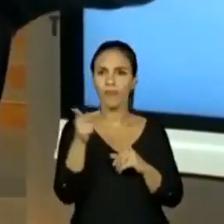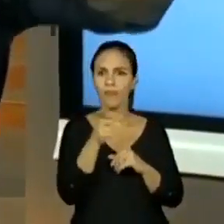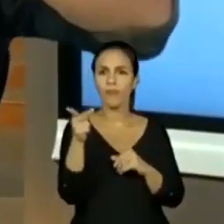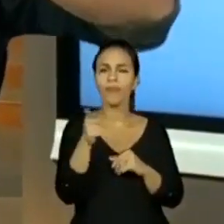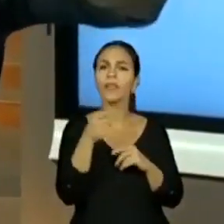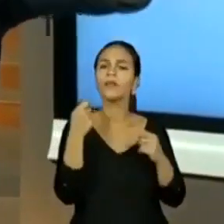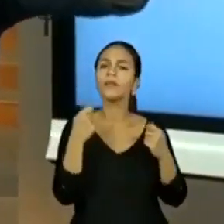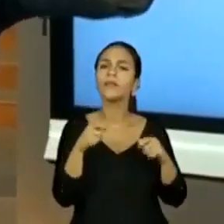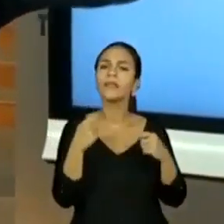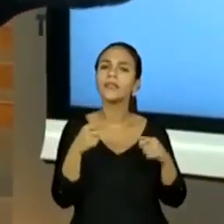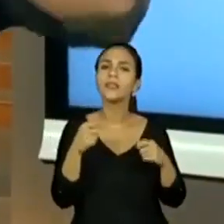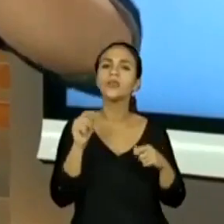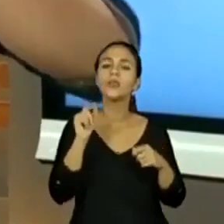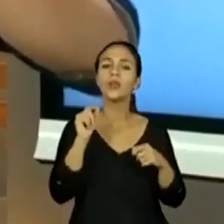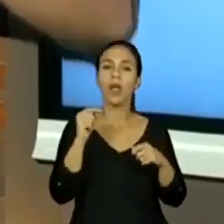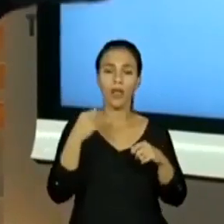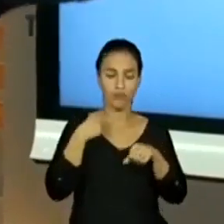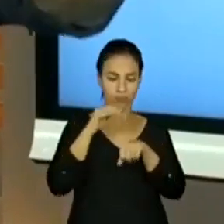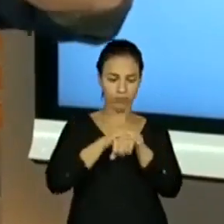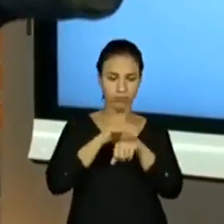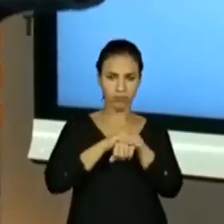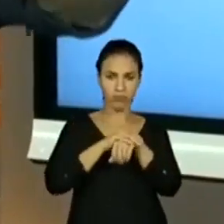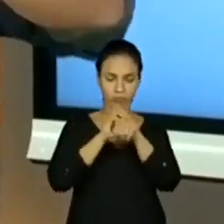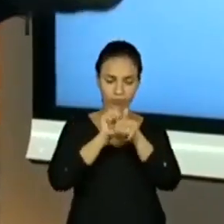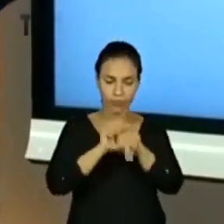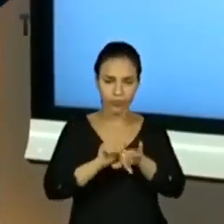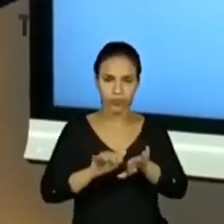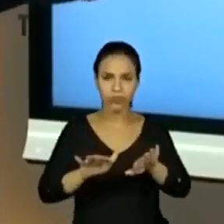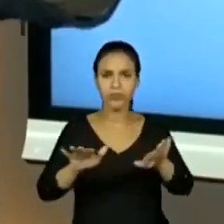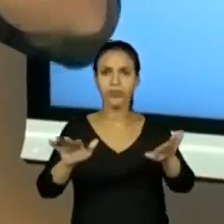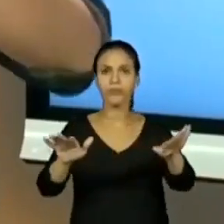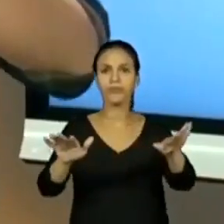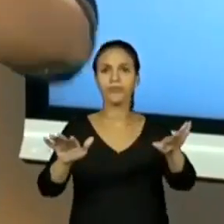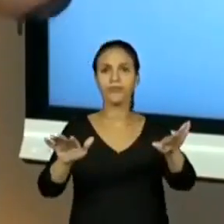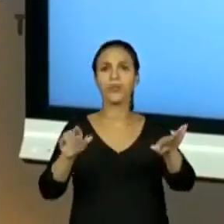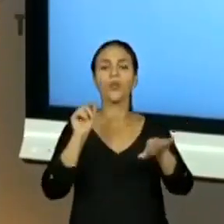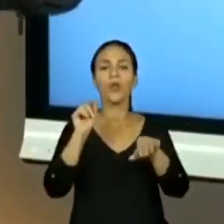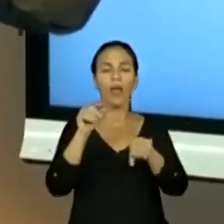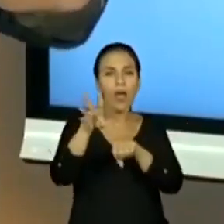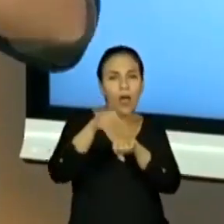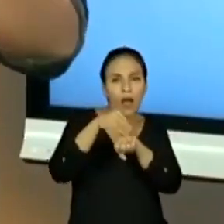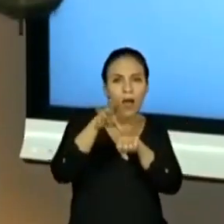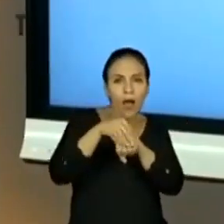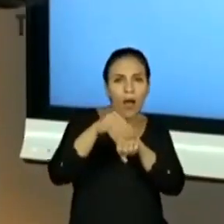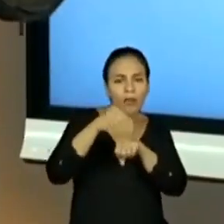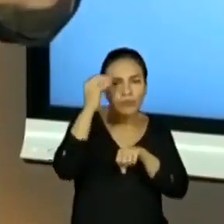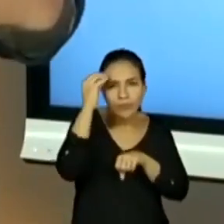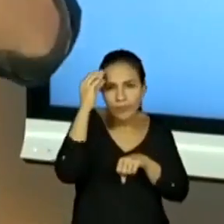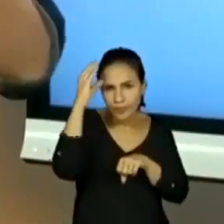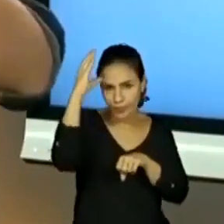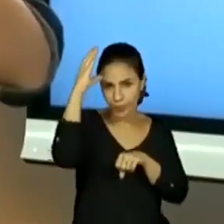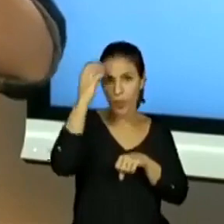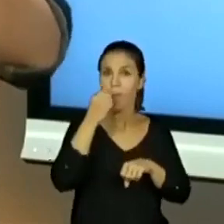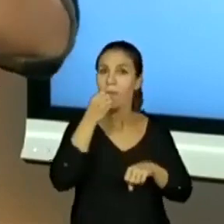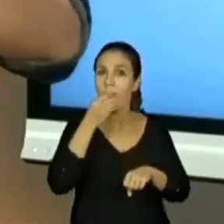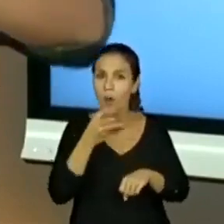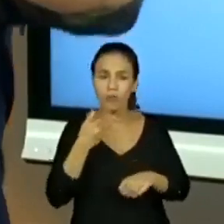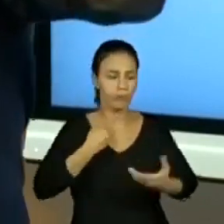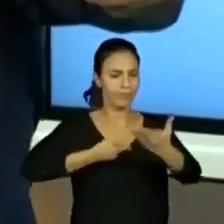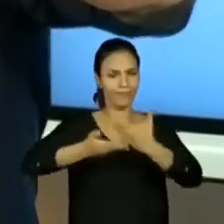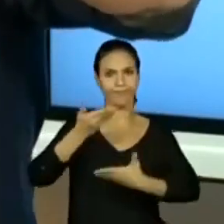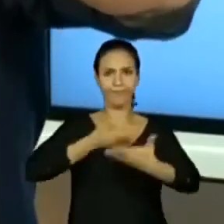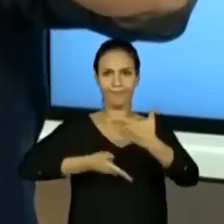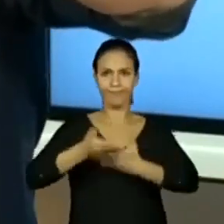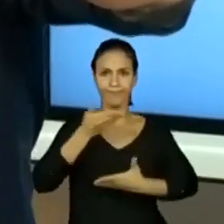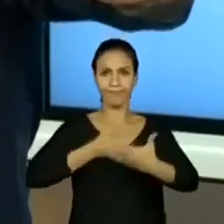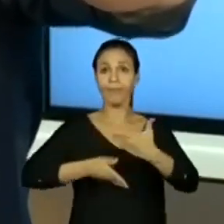se tornar multiplicador. Multiplicador do conhecimento. Conhecimento bom é conhecimento compartilhado. Então,